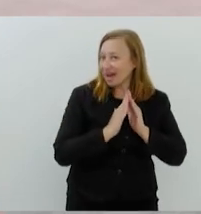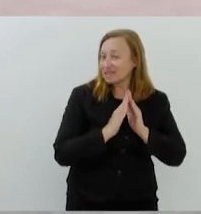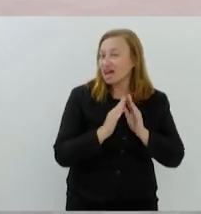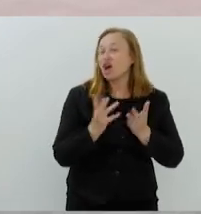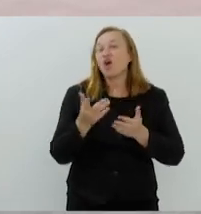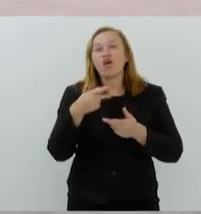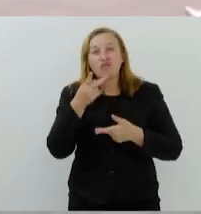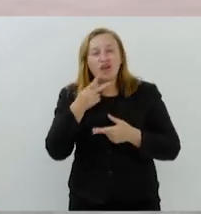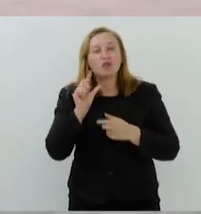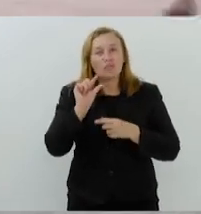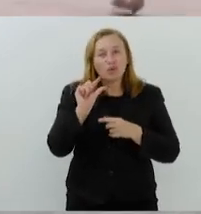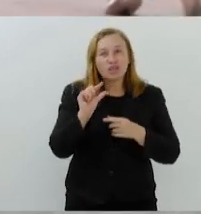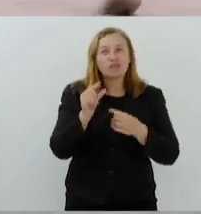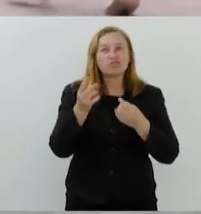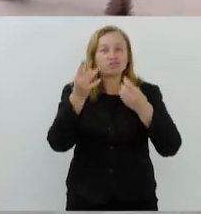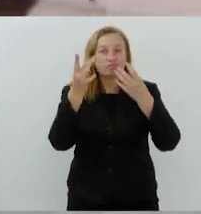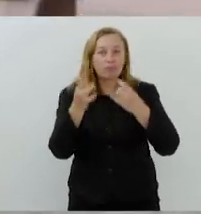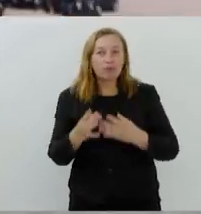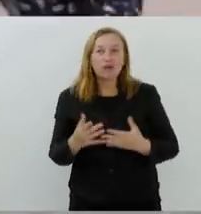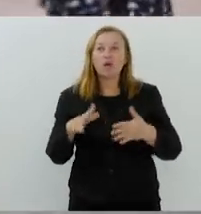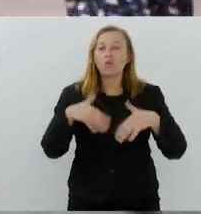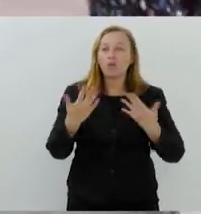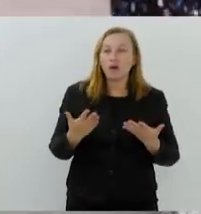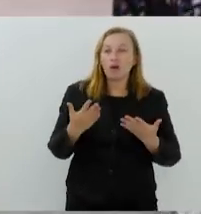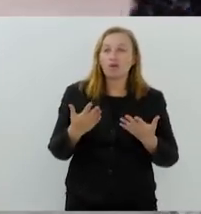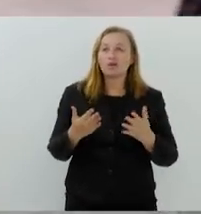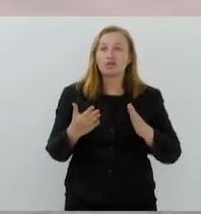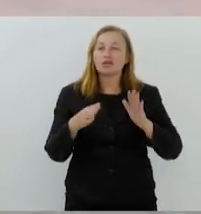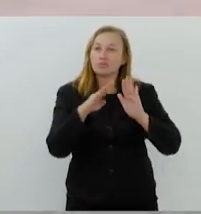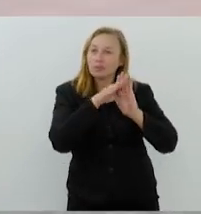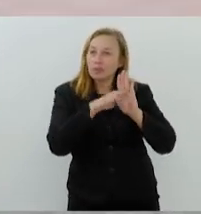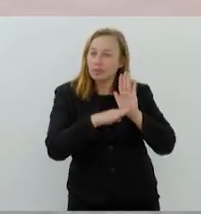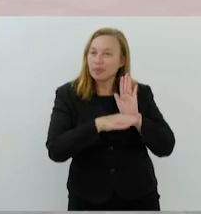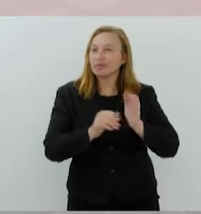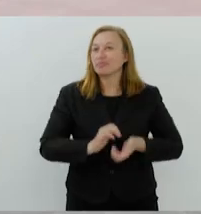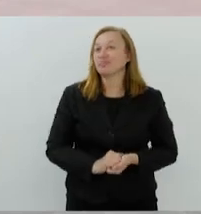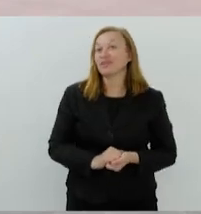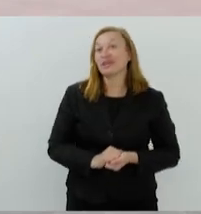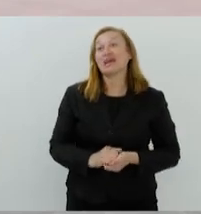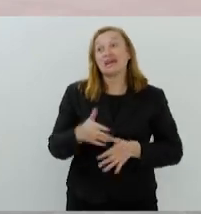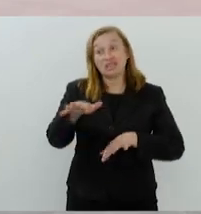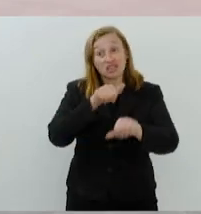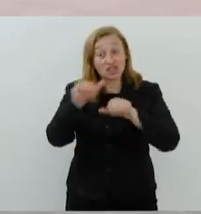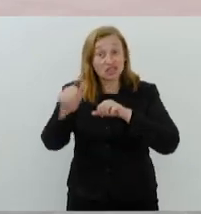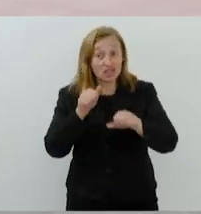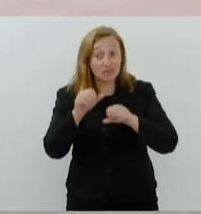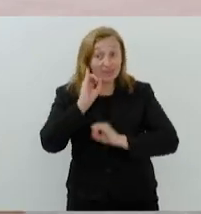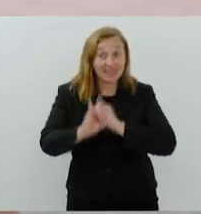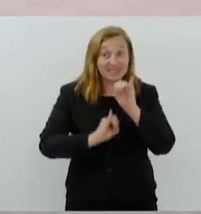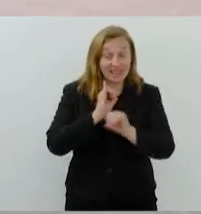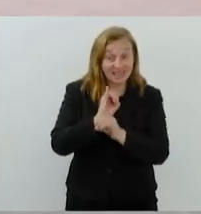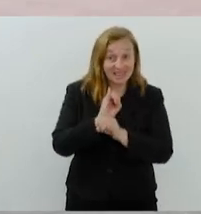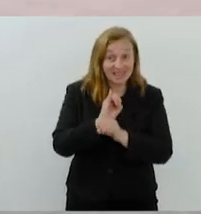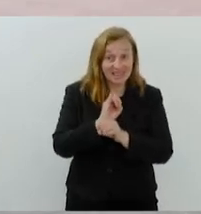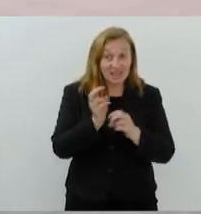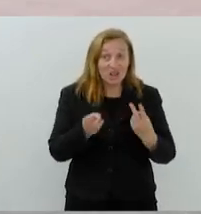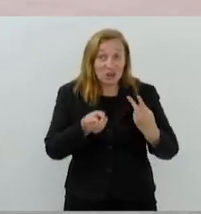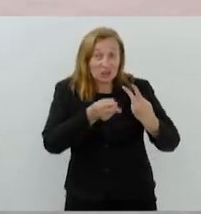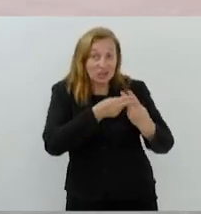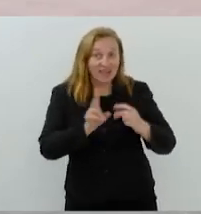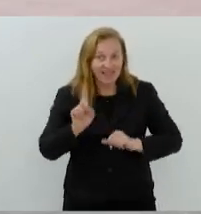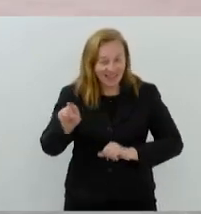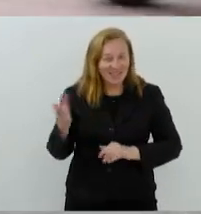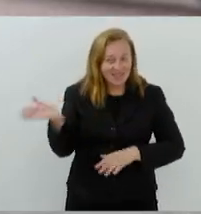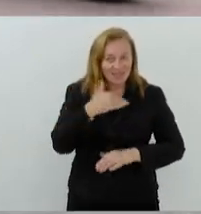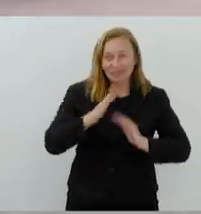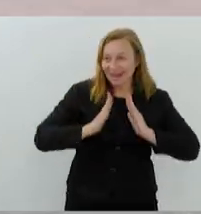Conta um pouquinho sobre essa programação. Quais são as atrações? A gente chama na internet o hashtag, o antigo jogo da velha, Vem Pra